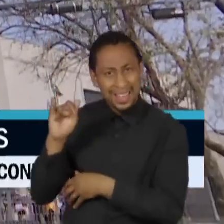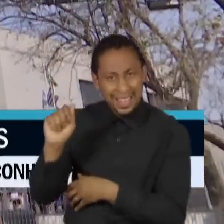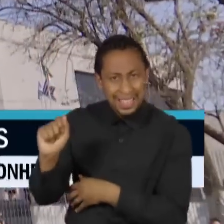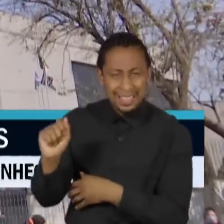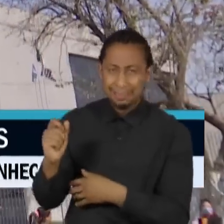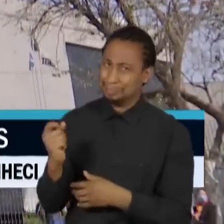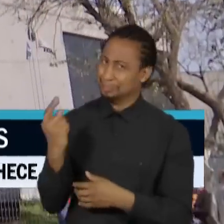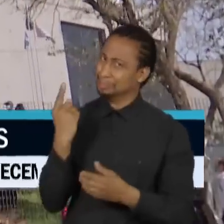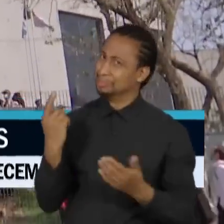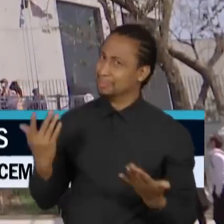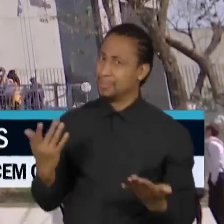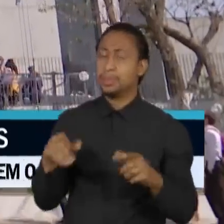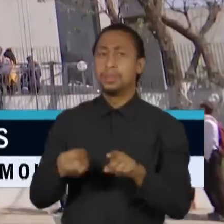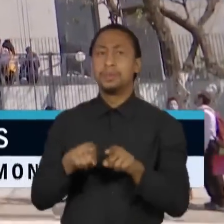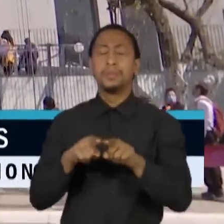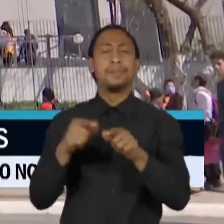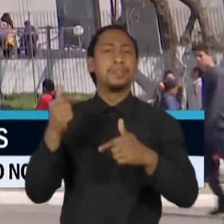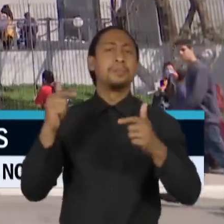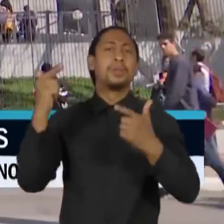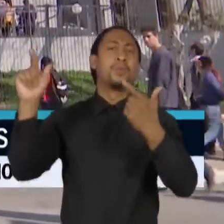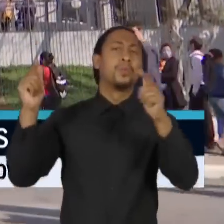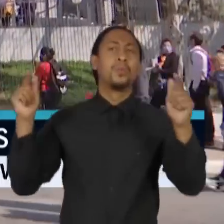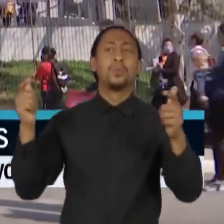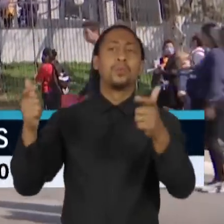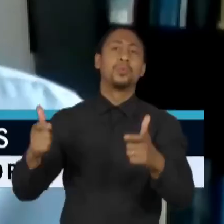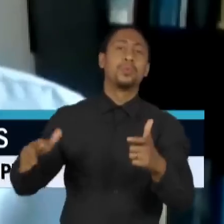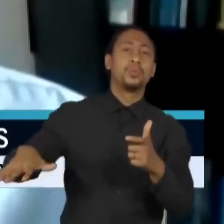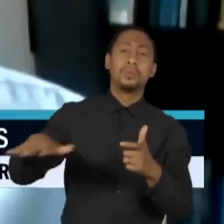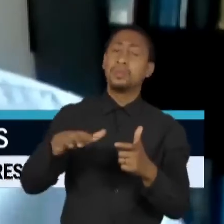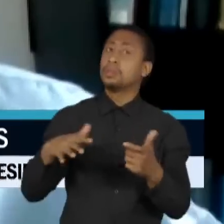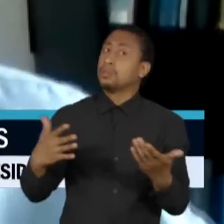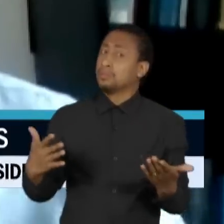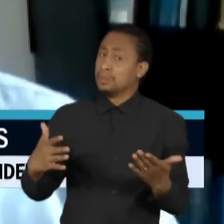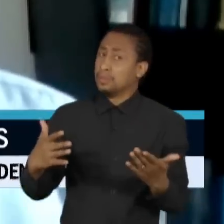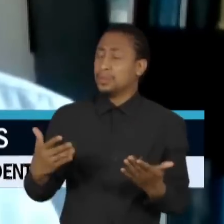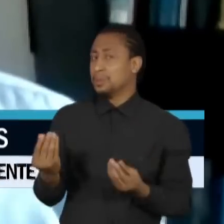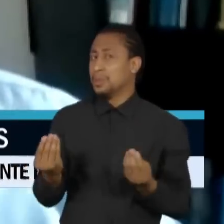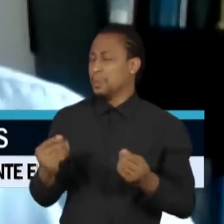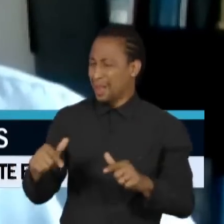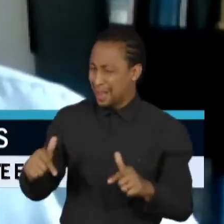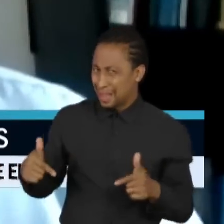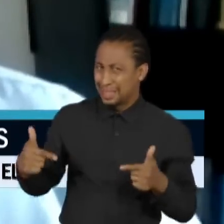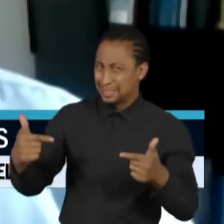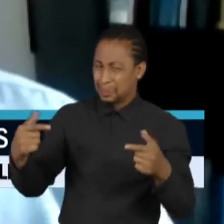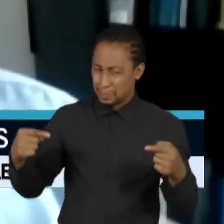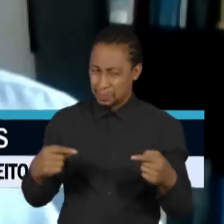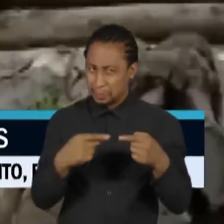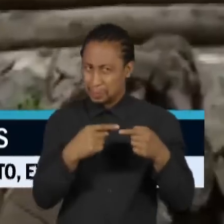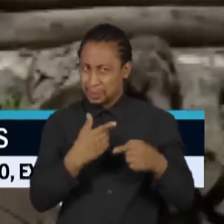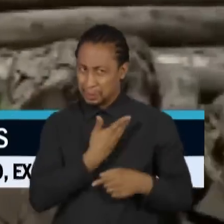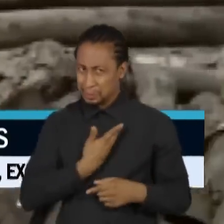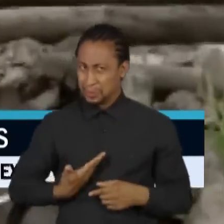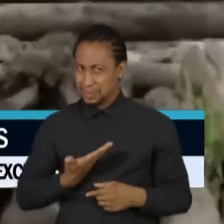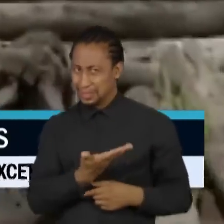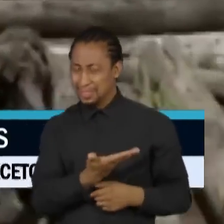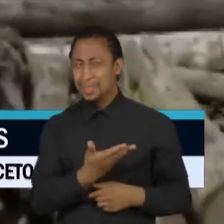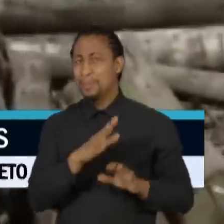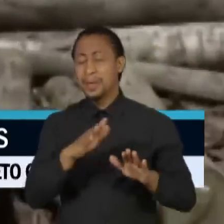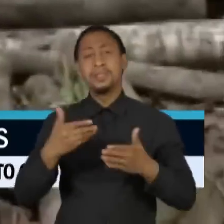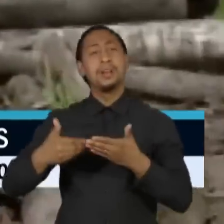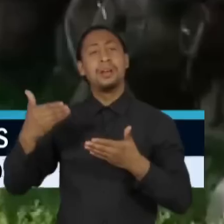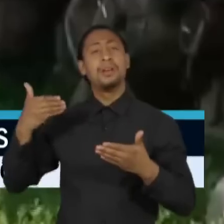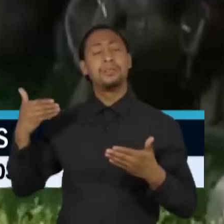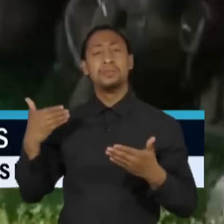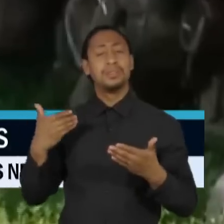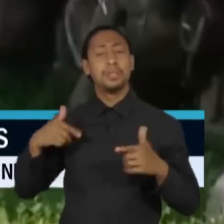represente também um determinado conjunto de políticas públicas. Se ele for visto como alguém que teve uma trajetória omissa,